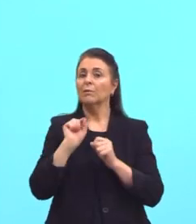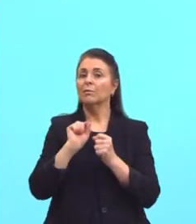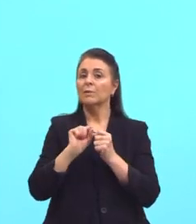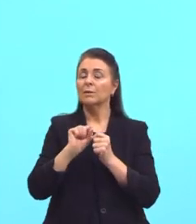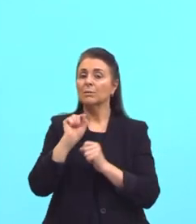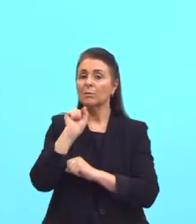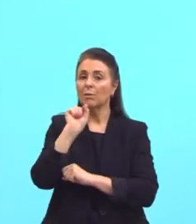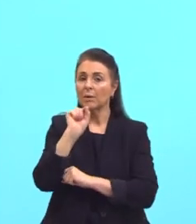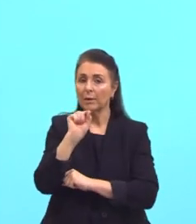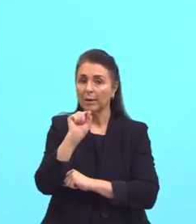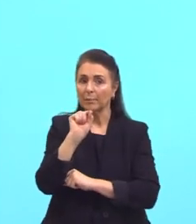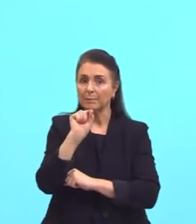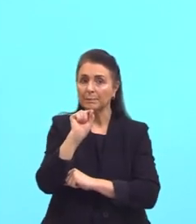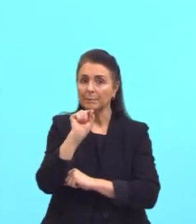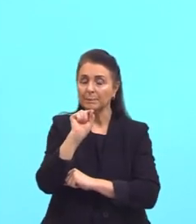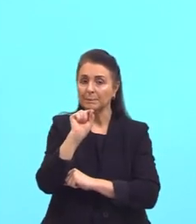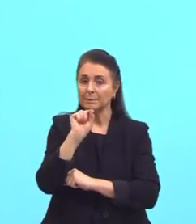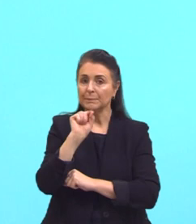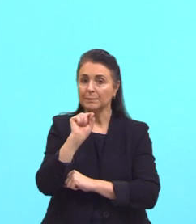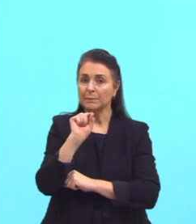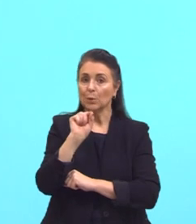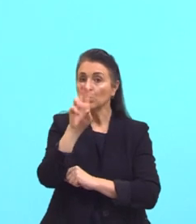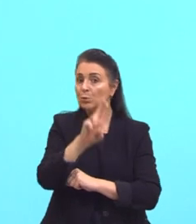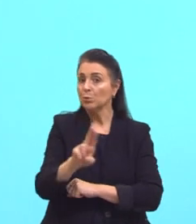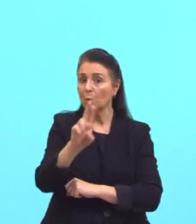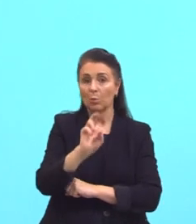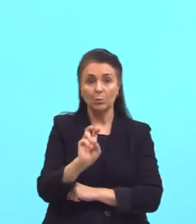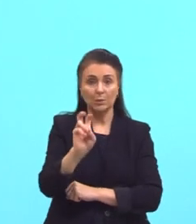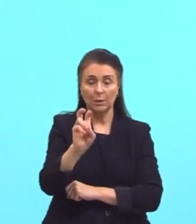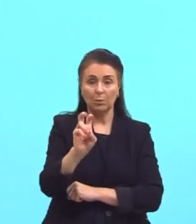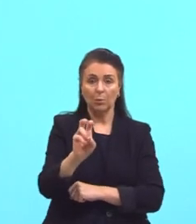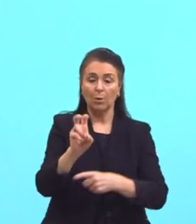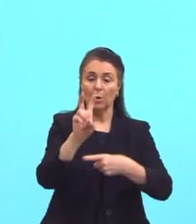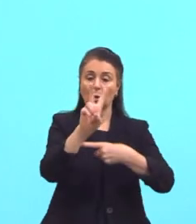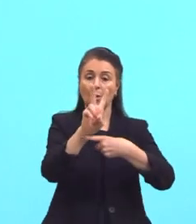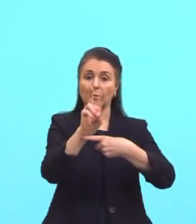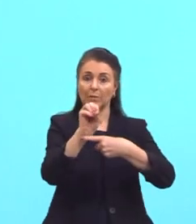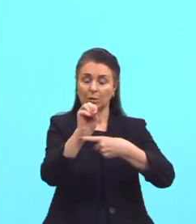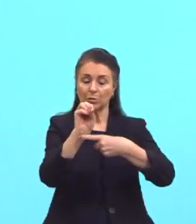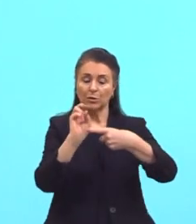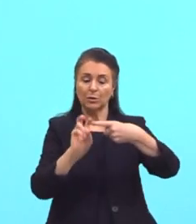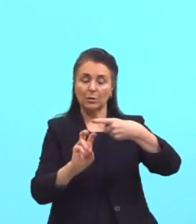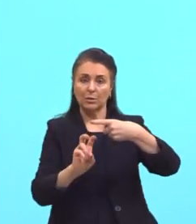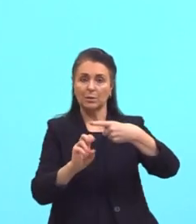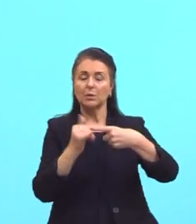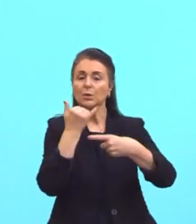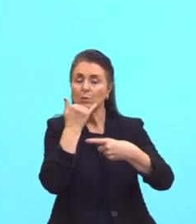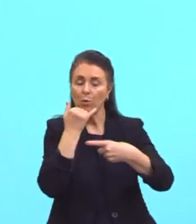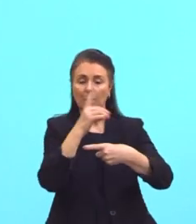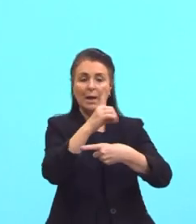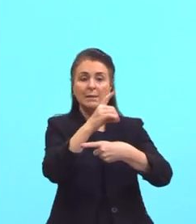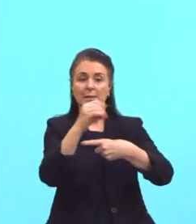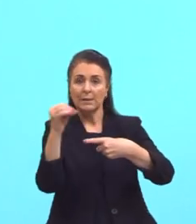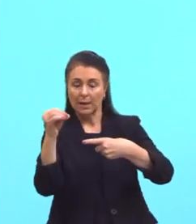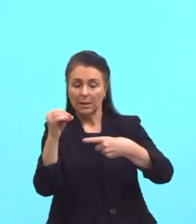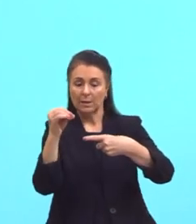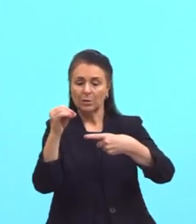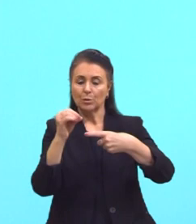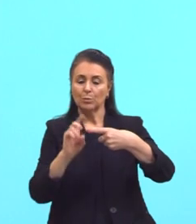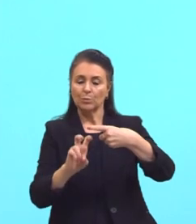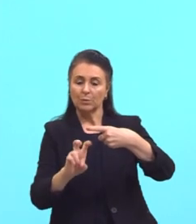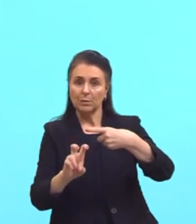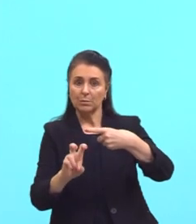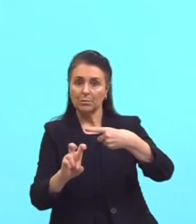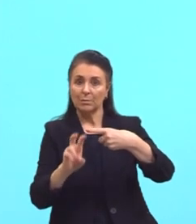e simplifiquei por 5. 20 dividido por 5, desculpa, 100 dividido por 5 dá